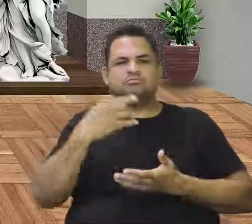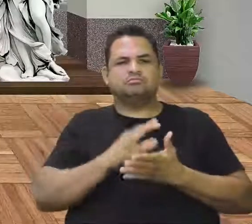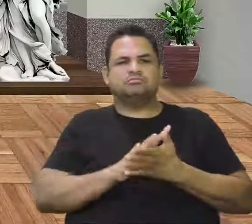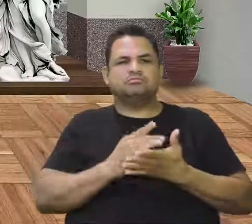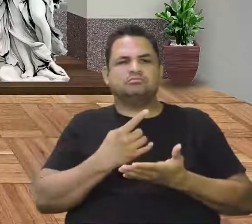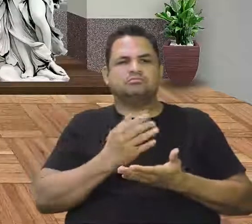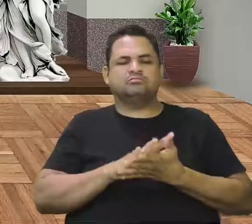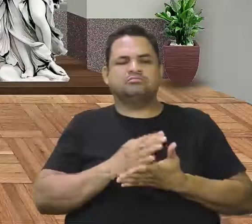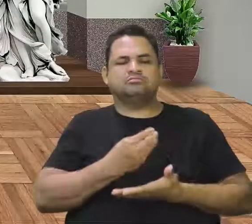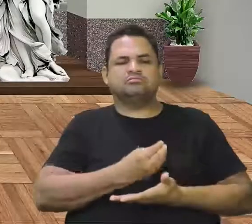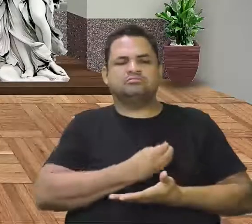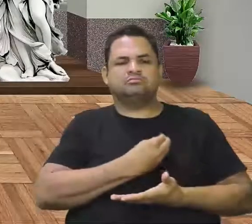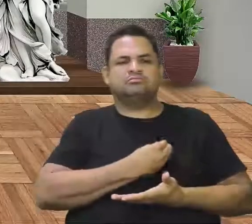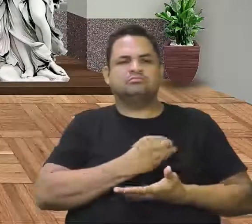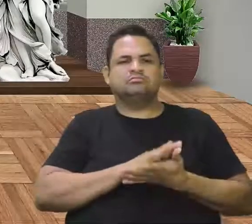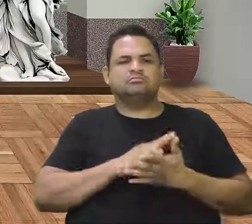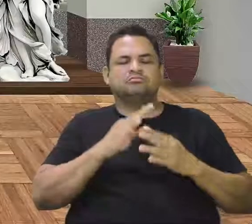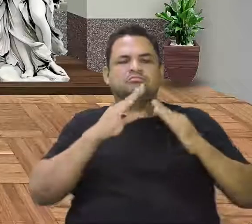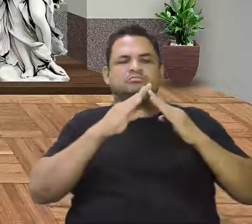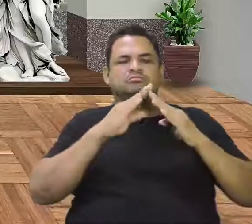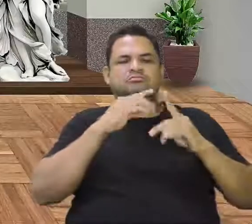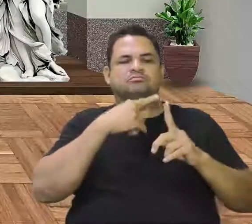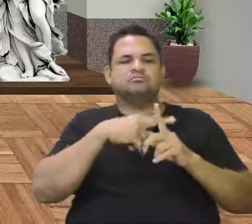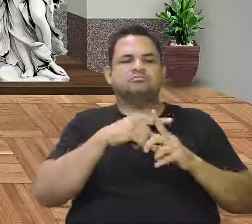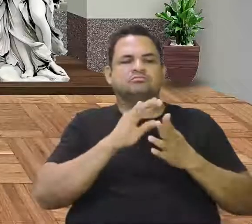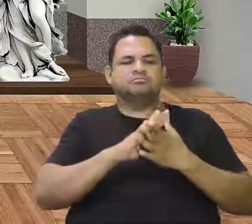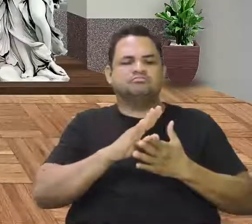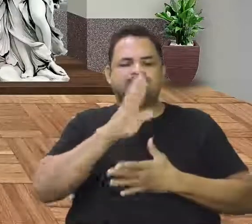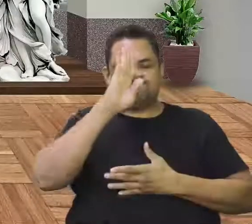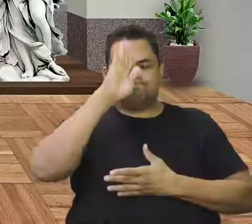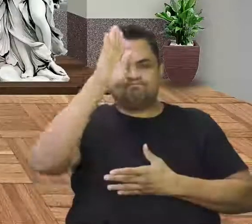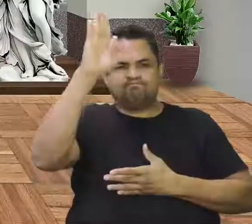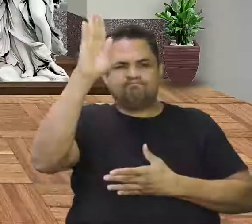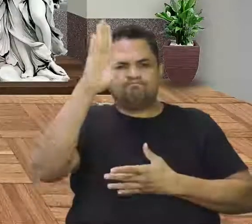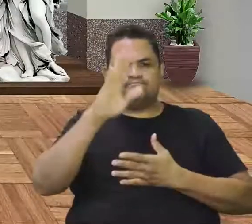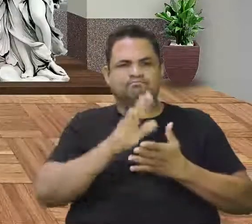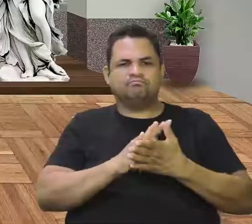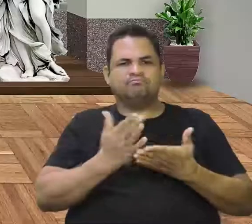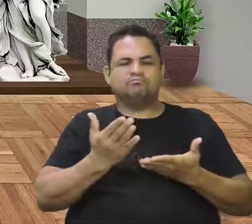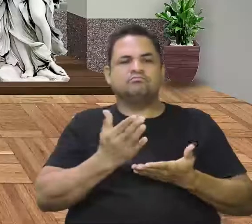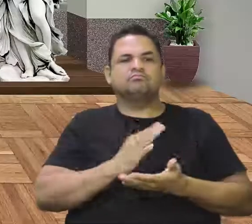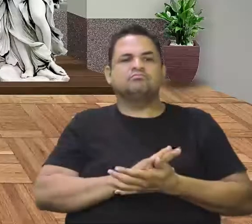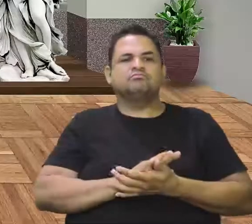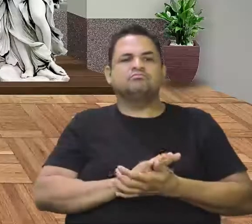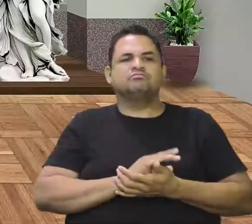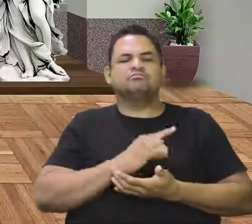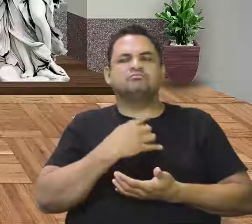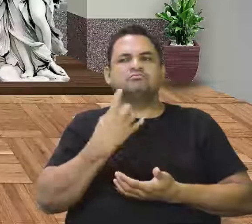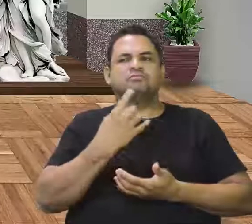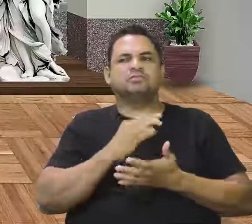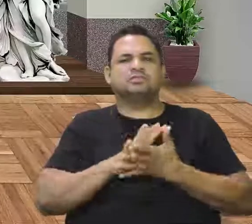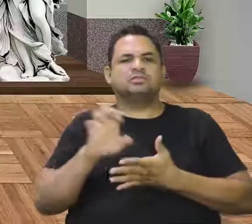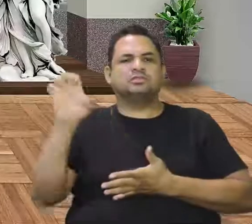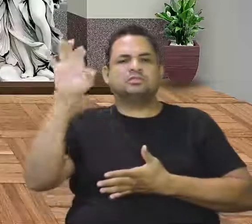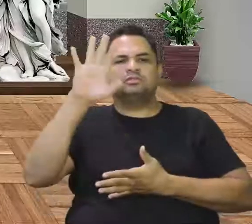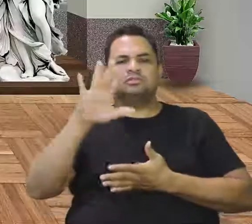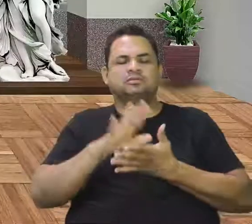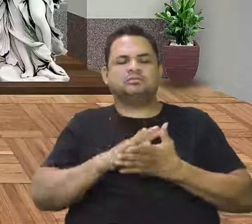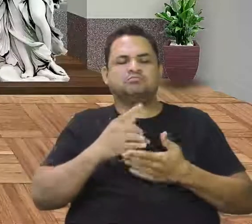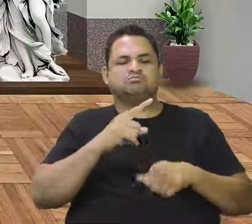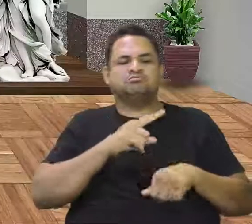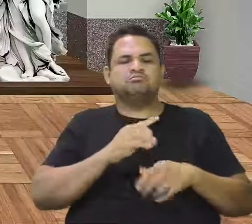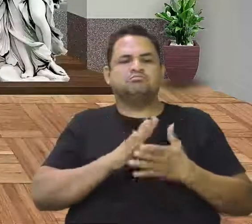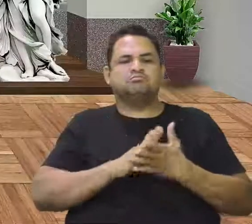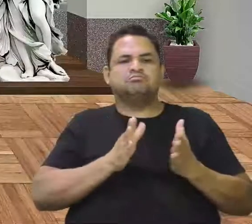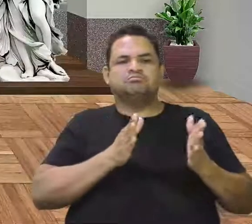a presença da igreja foi fundamental. Nesse momento, nós estávamos passando na Europa, esse momento histórico, nós estamos